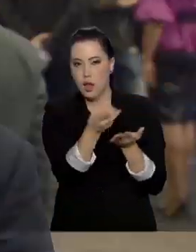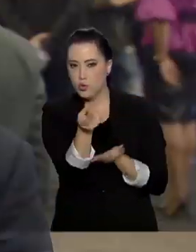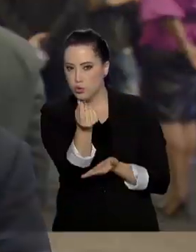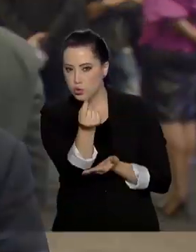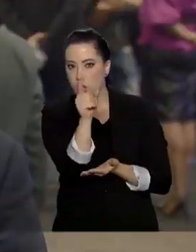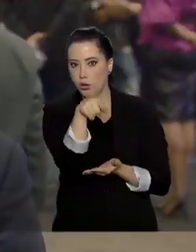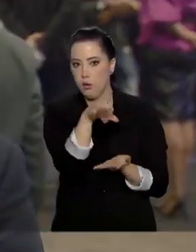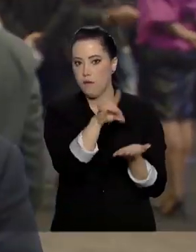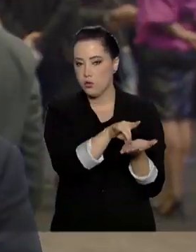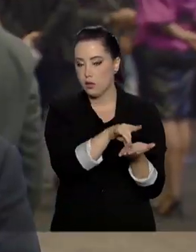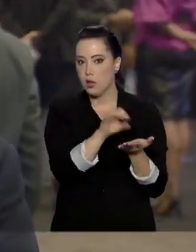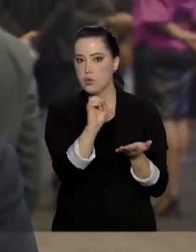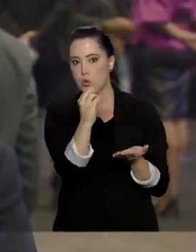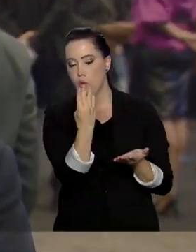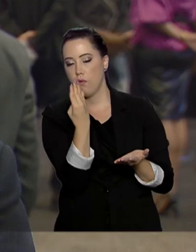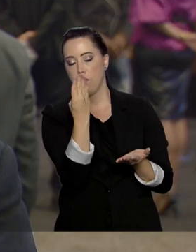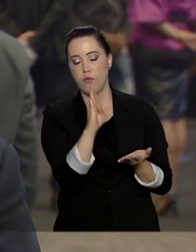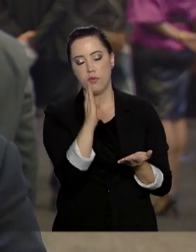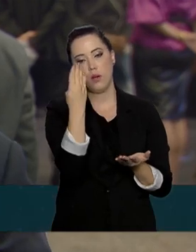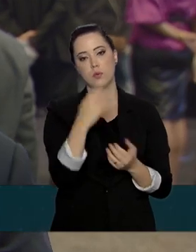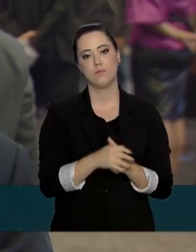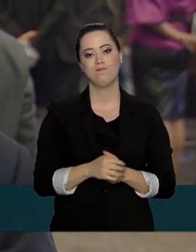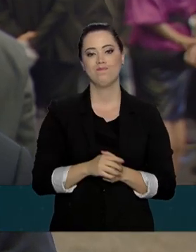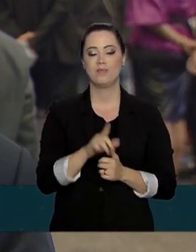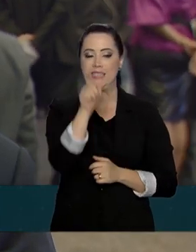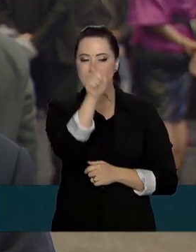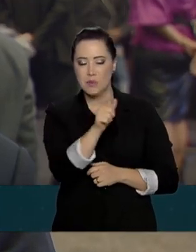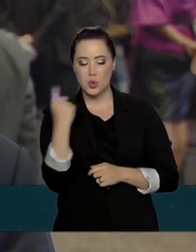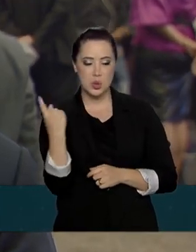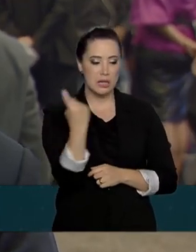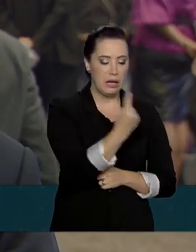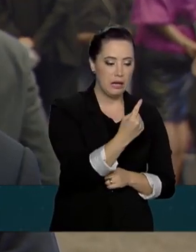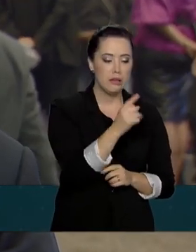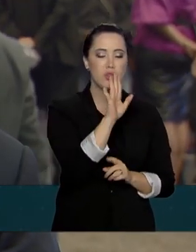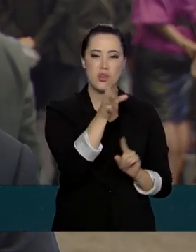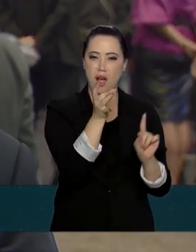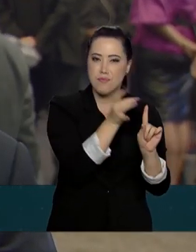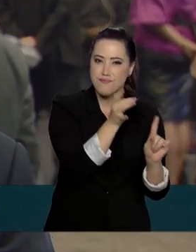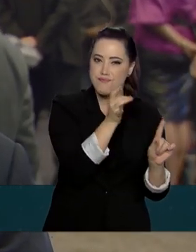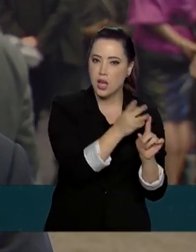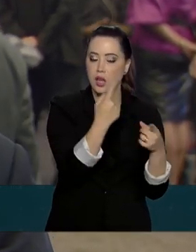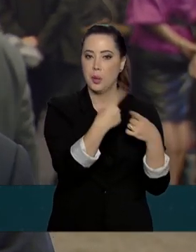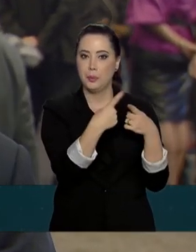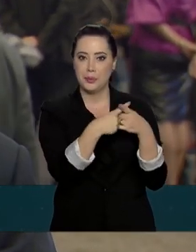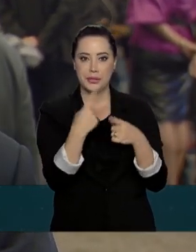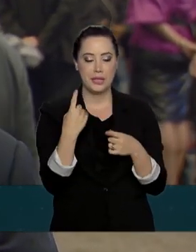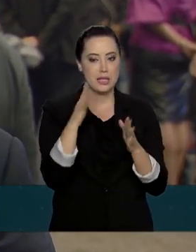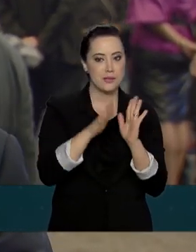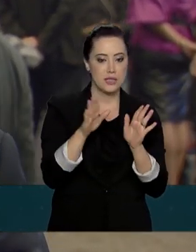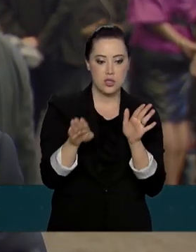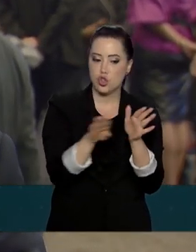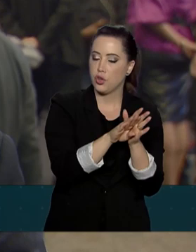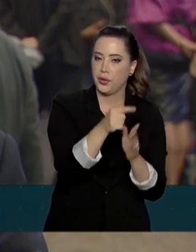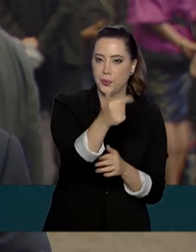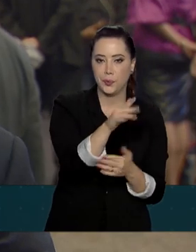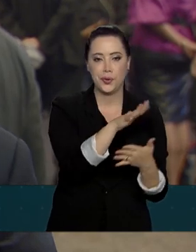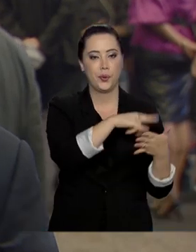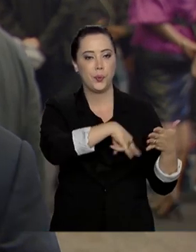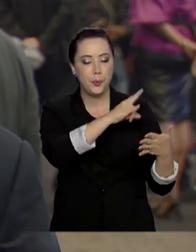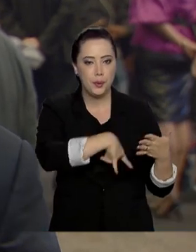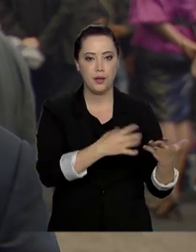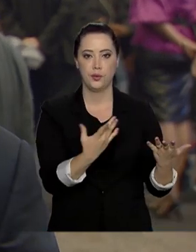do real. É um público que já é muito vulnerável pela condição de perseguição. Alguns deles chegam sem documentação